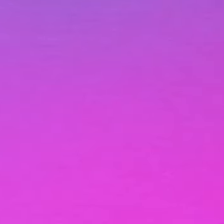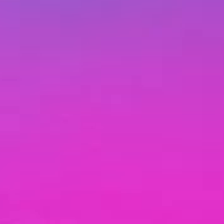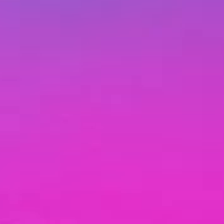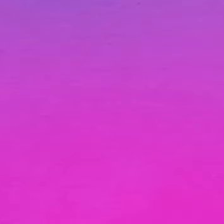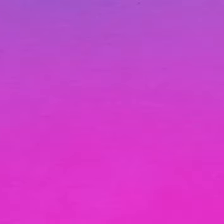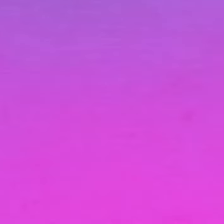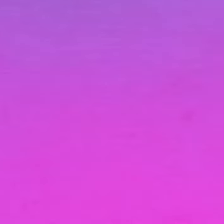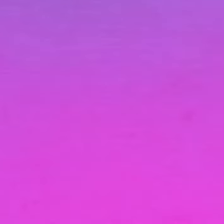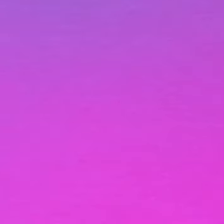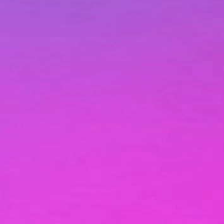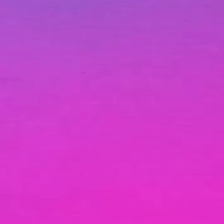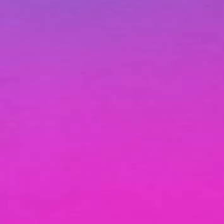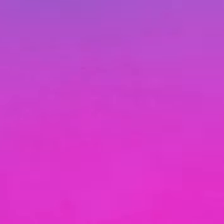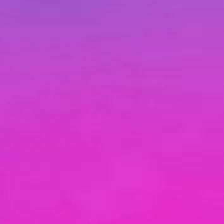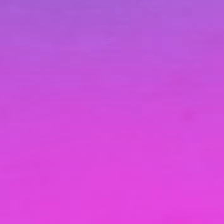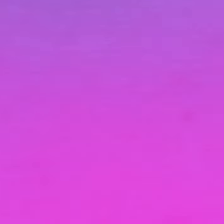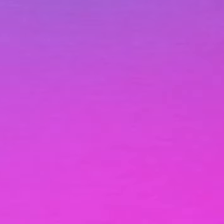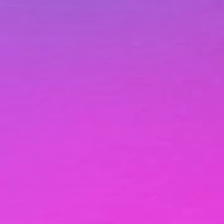nós?